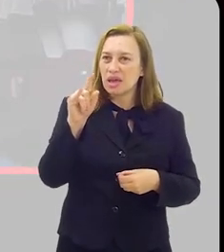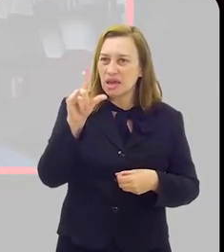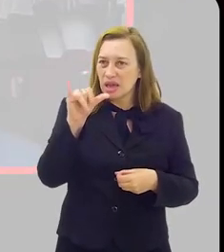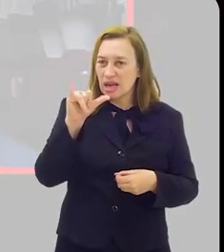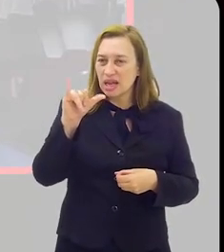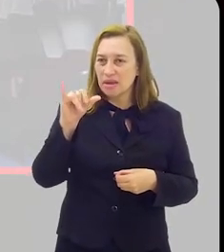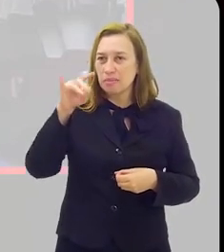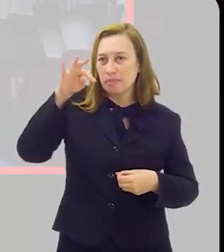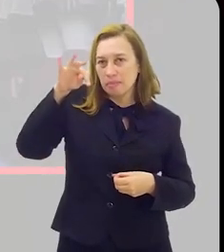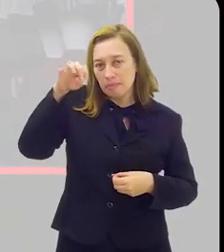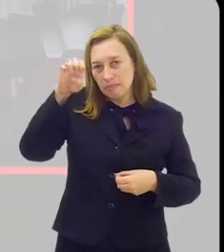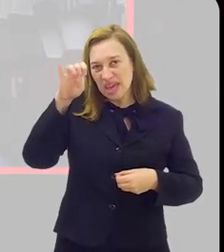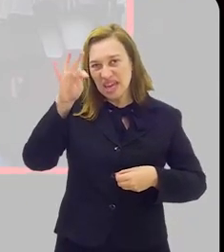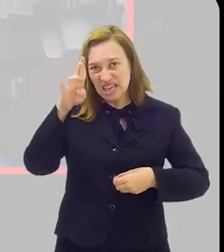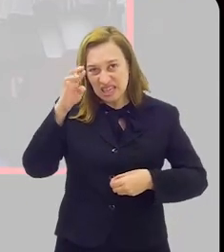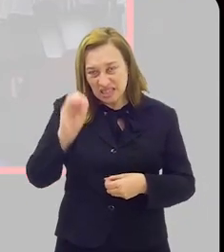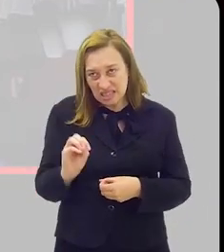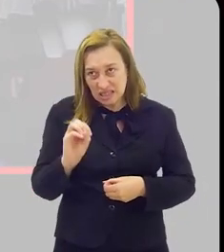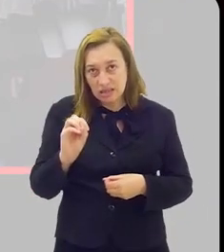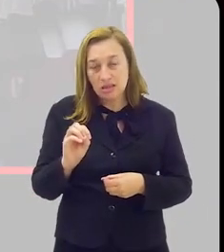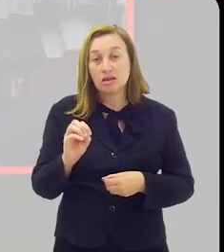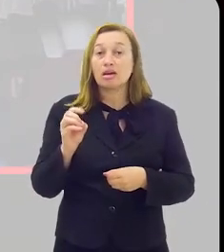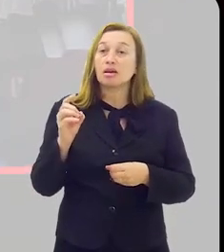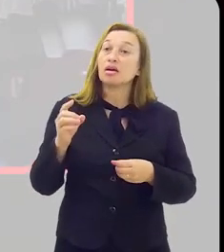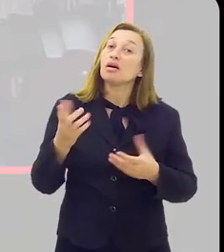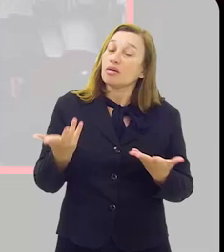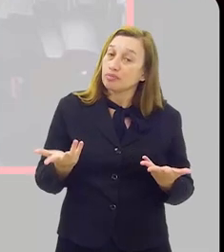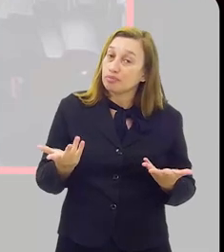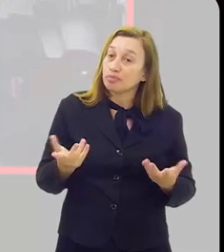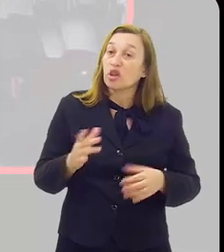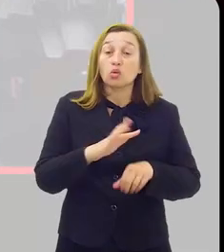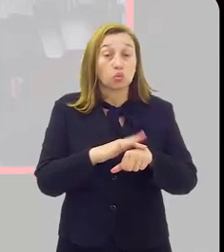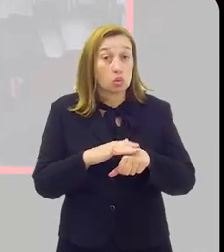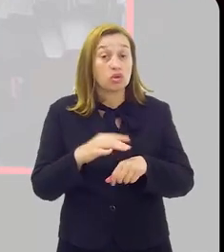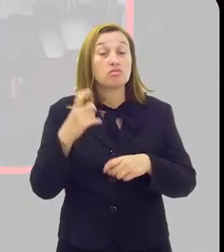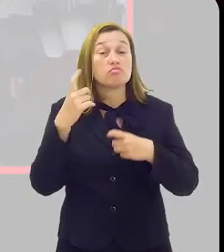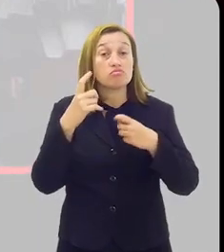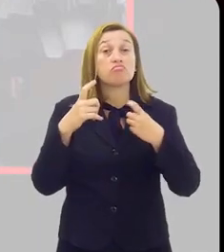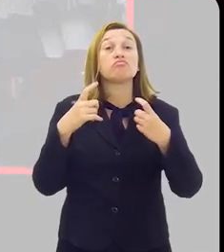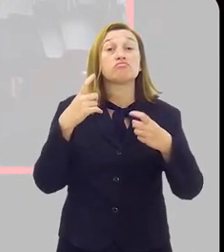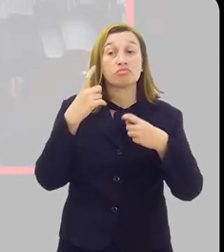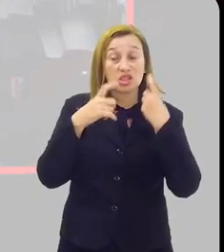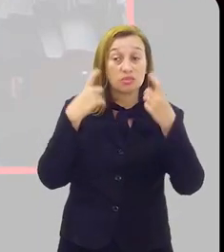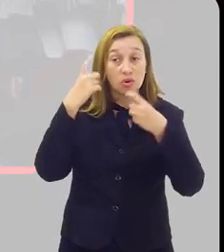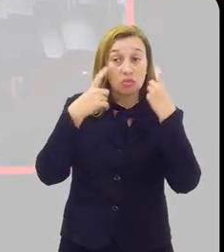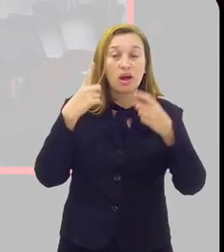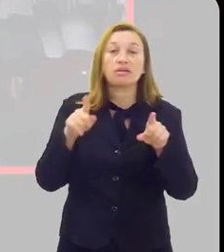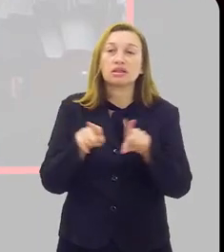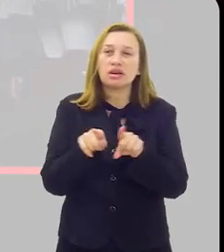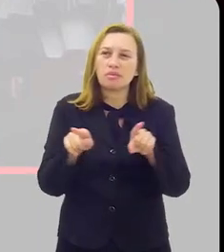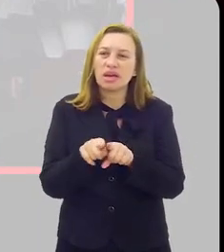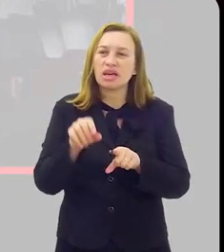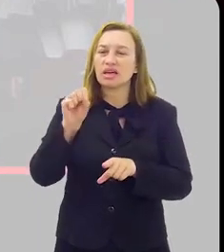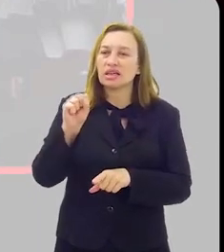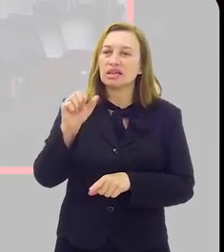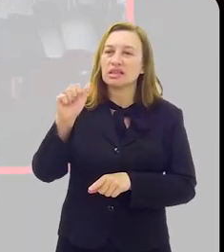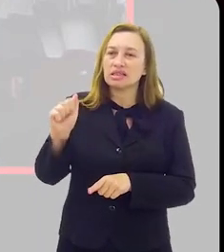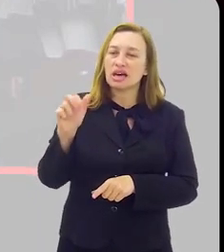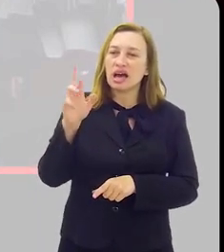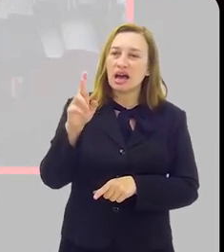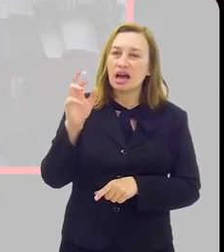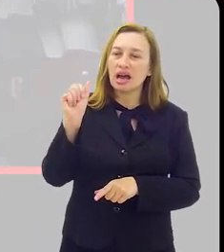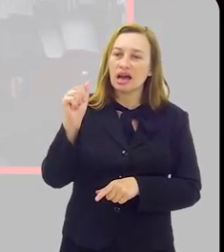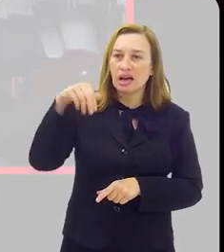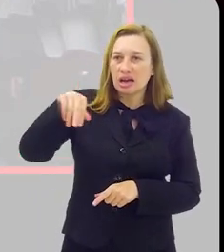uma doença bastante grave, que pode deixar sequelas gravíssimas, né? E de vez em quando a gente tem visto até casos de sarampo, que já foi